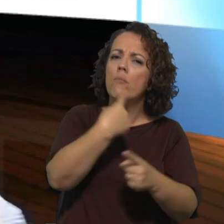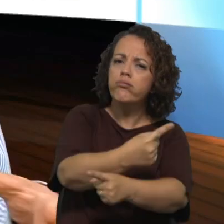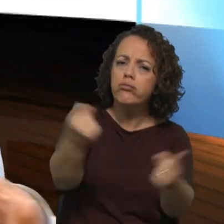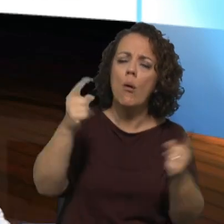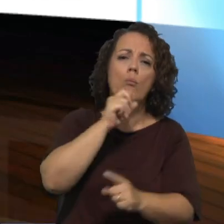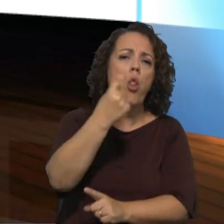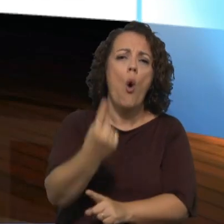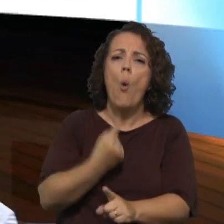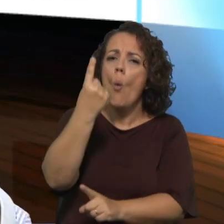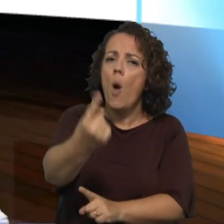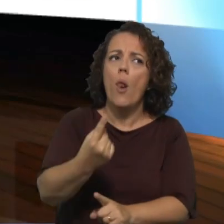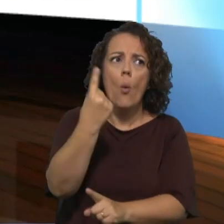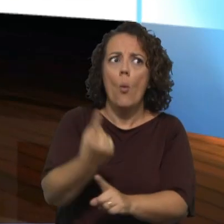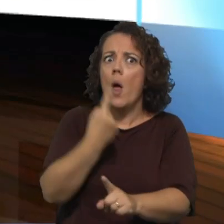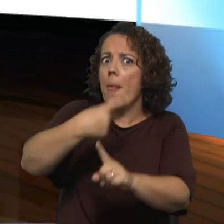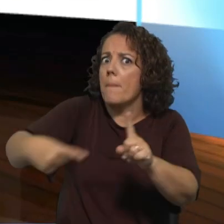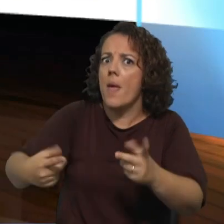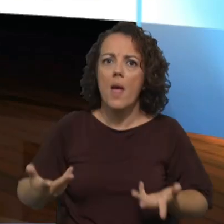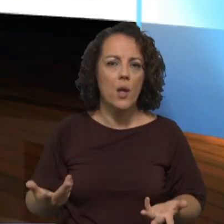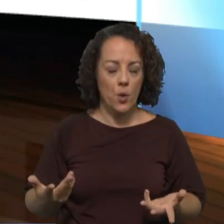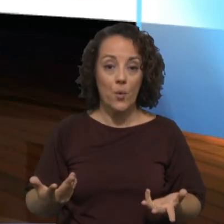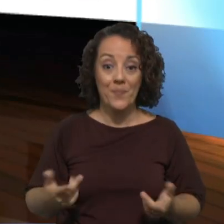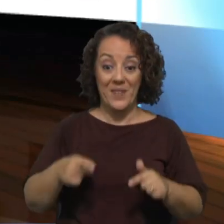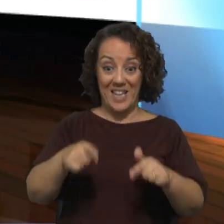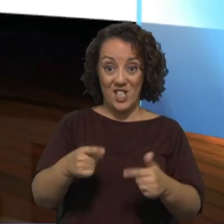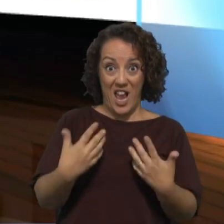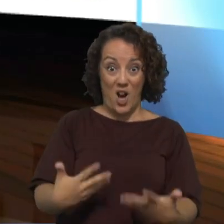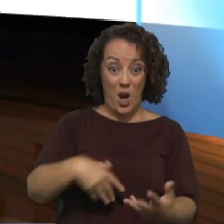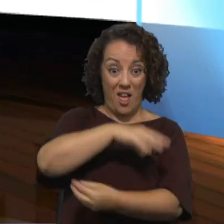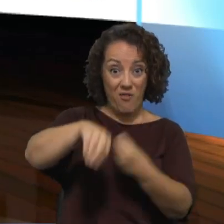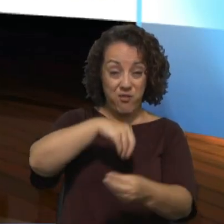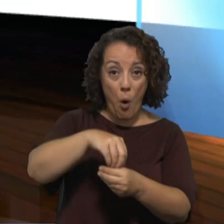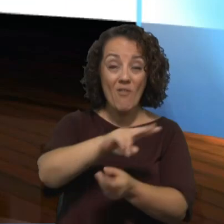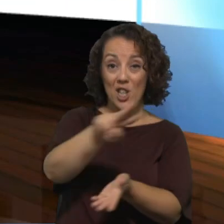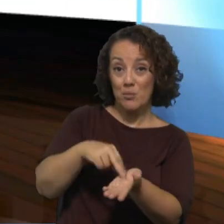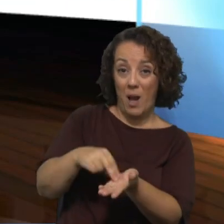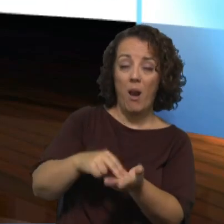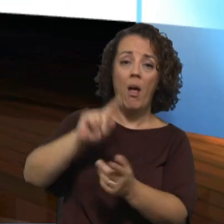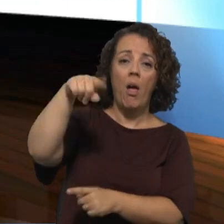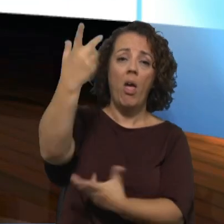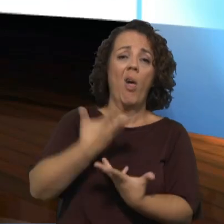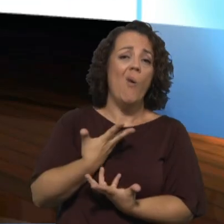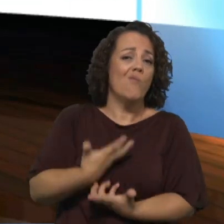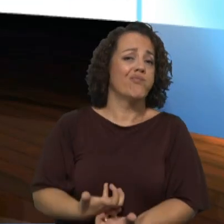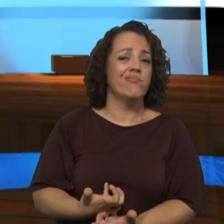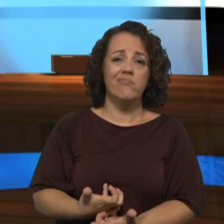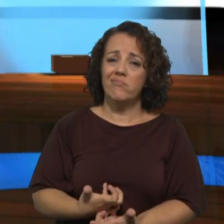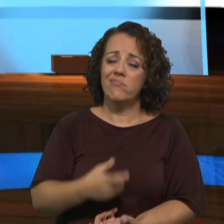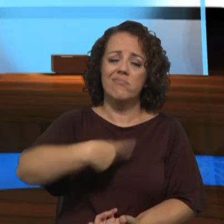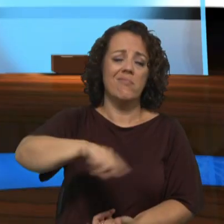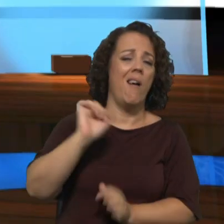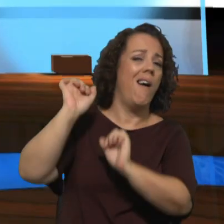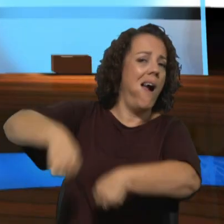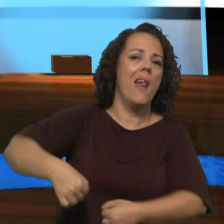todo todas estas pessoas todo este envolvimento que surgiu vai esmorecer vai desaparecer quando tentarem fazer alguma coisa já ninguém vai querer saber